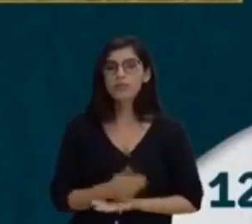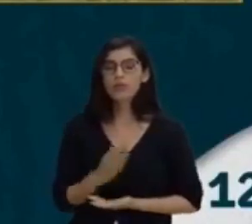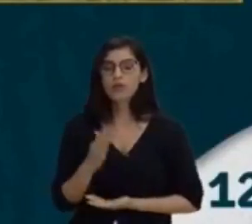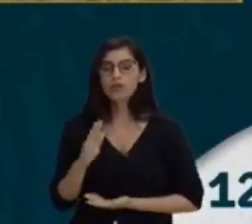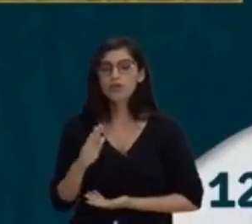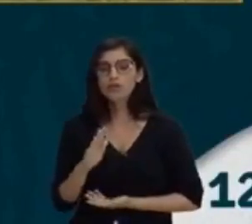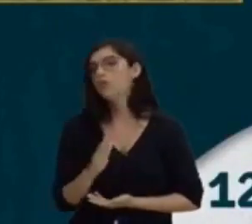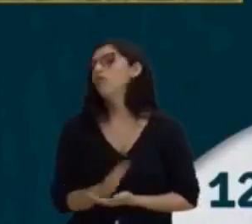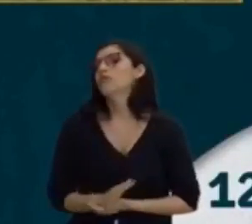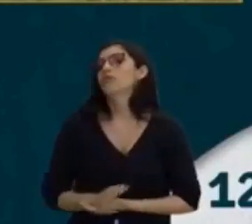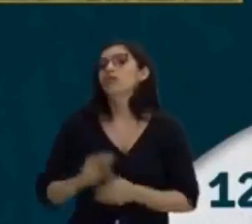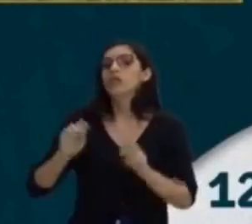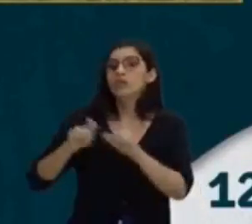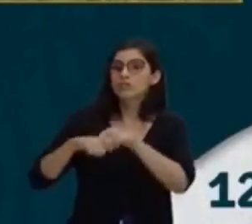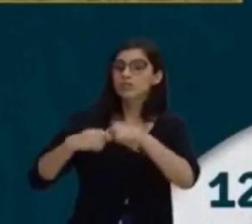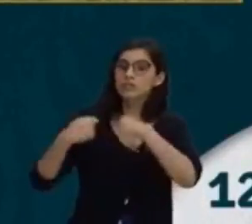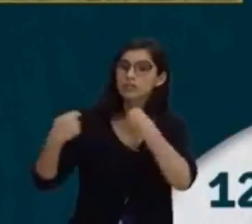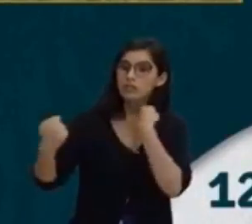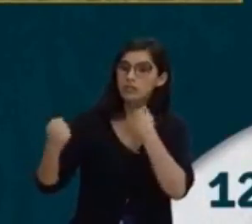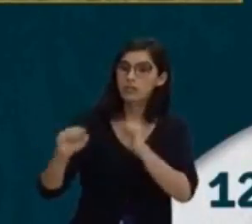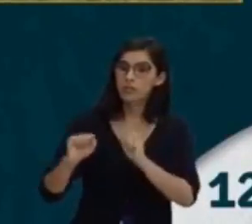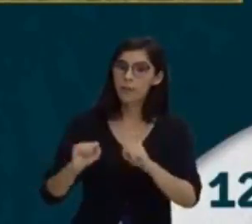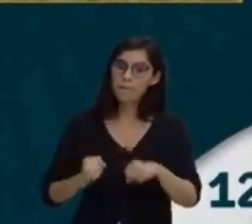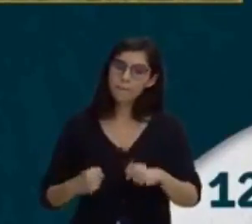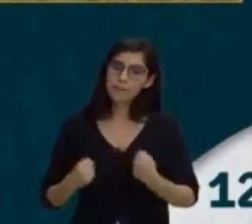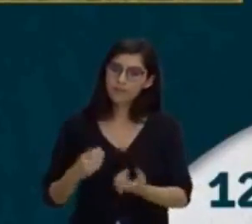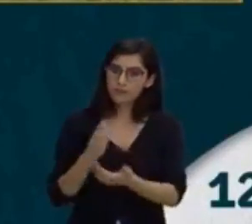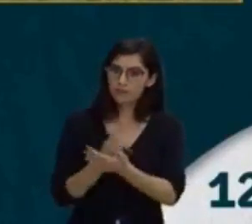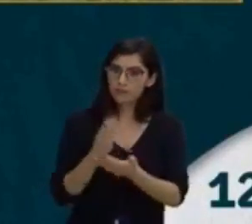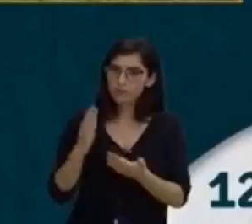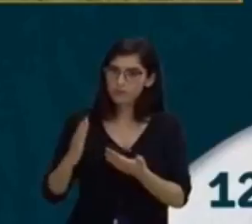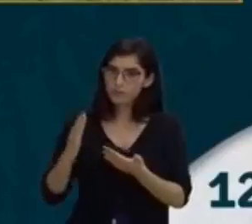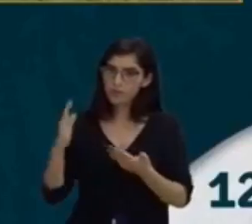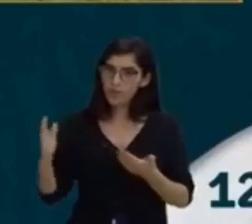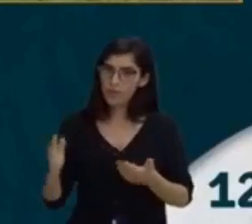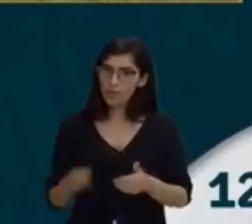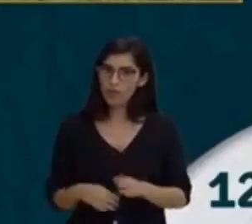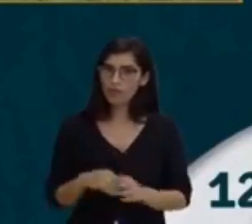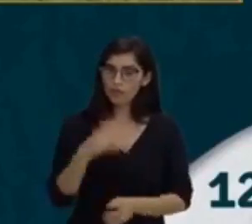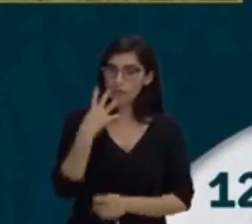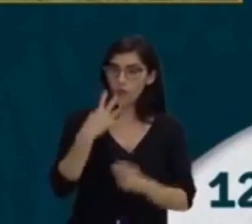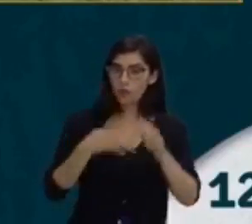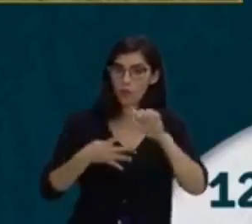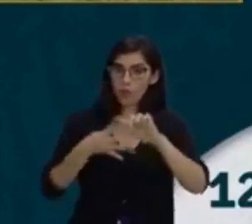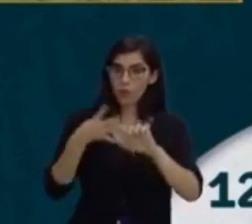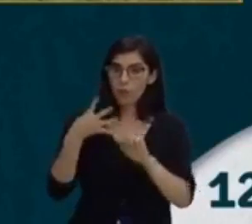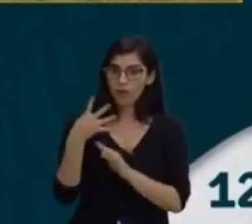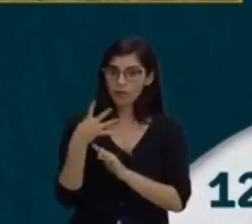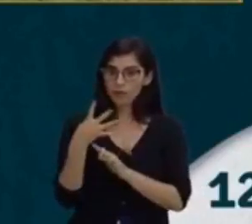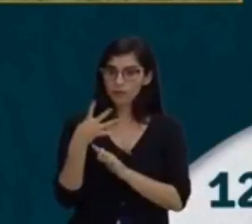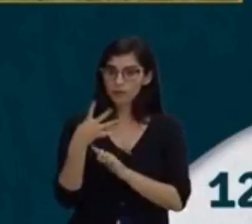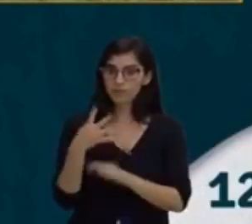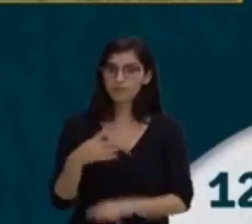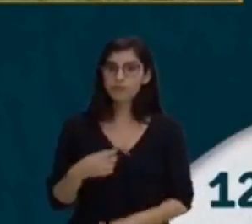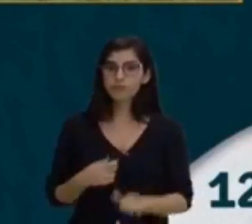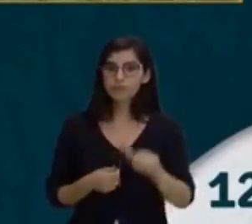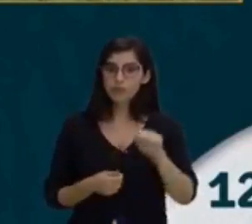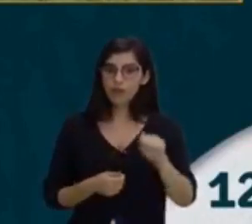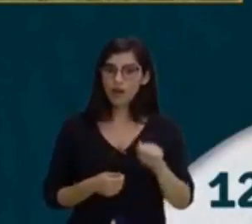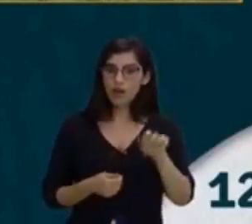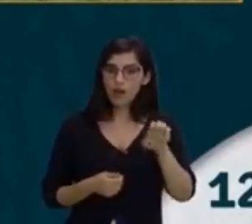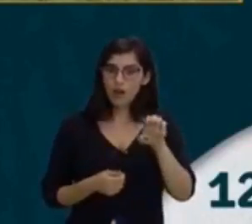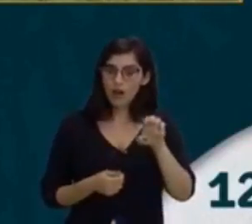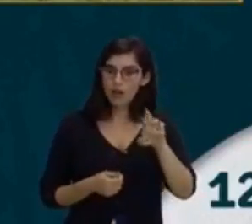pode ser dividida em resistência aeróbica, anaeróbica, resistência muscular